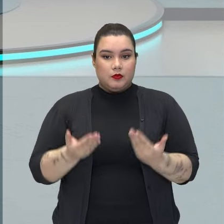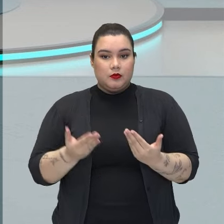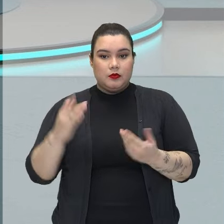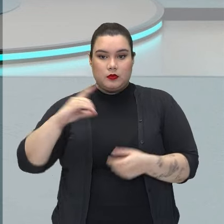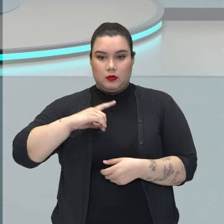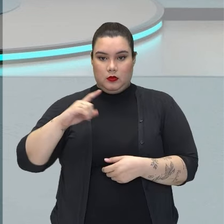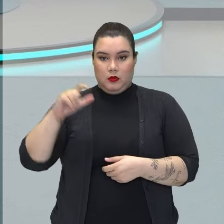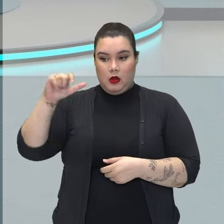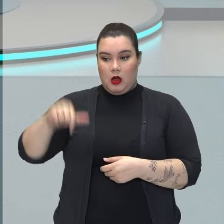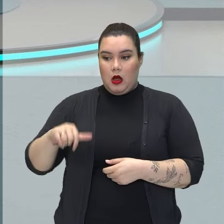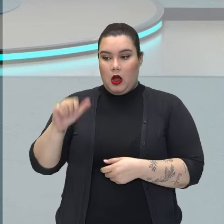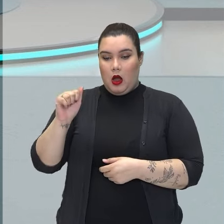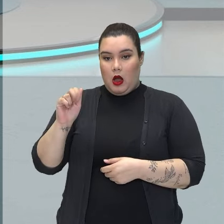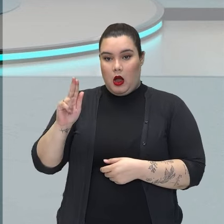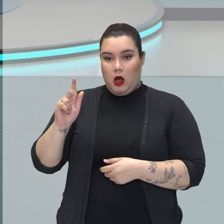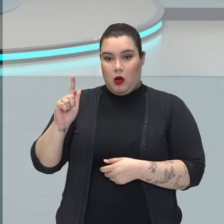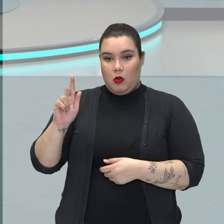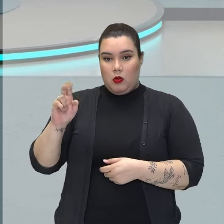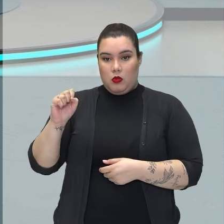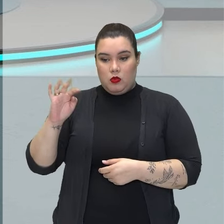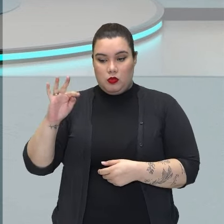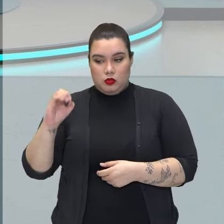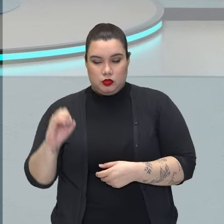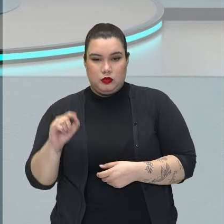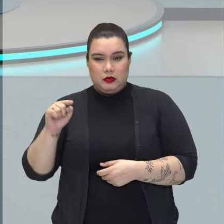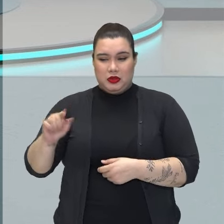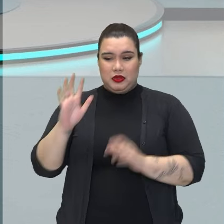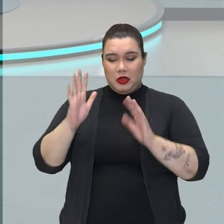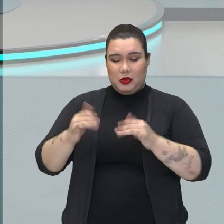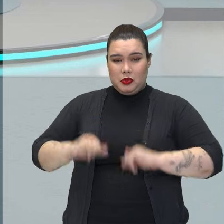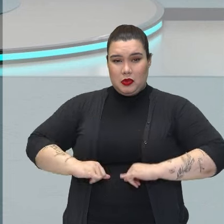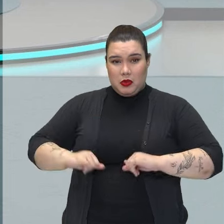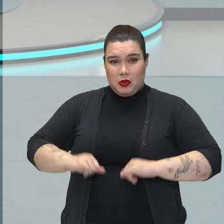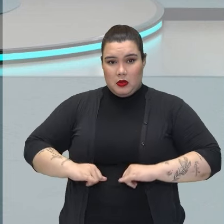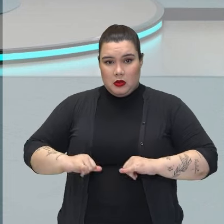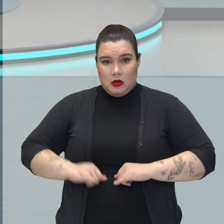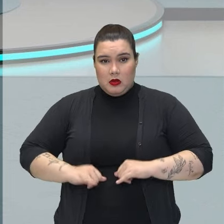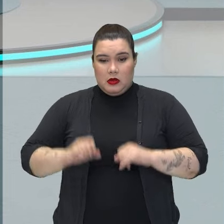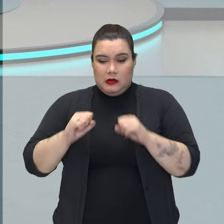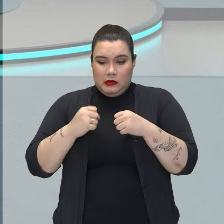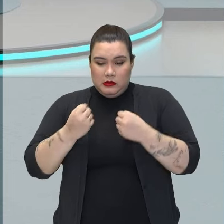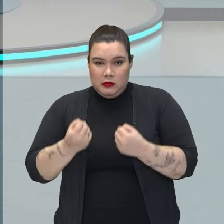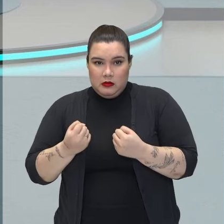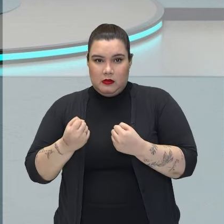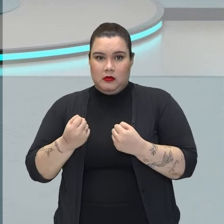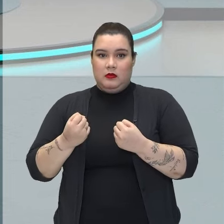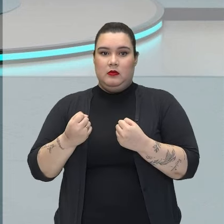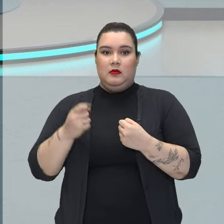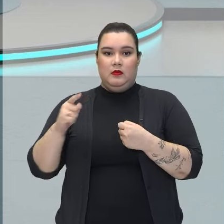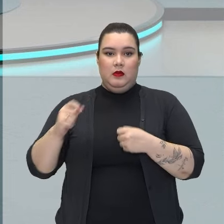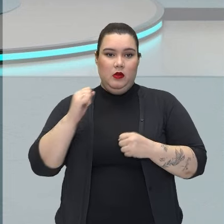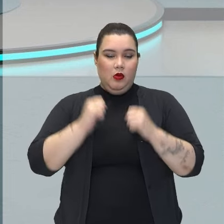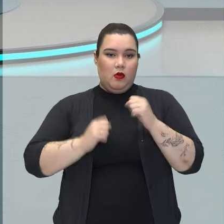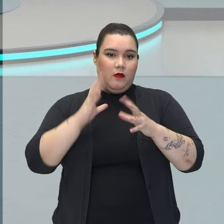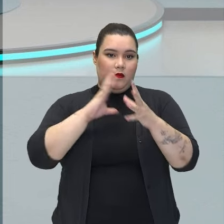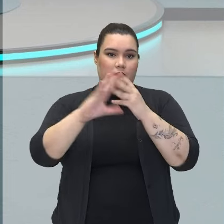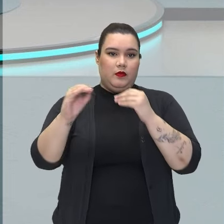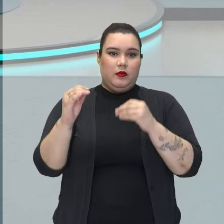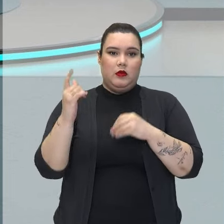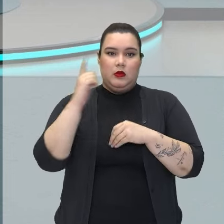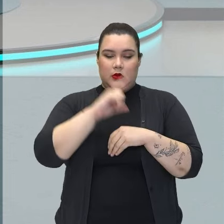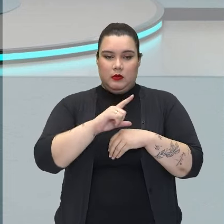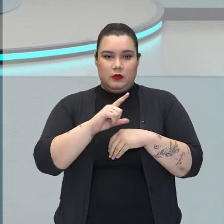Augusto, já muito, apanhou bastante, ele reúne as últimas forças dele e se joga, corre, foge, se atira de um